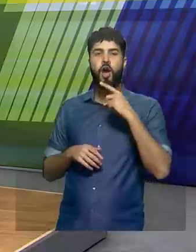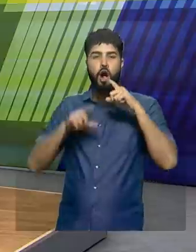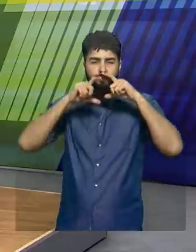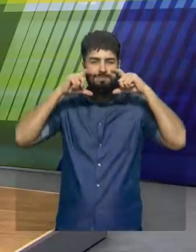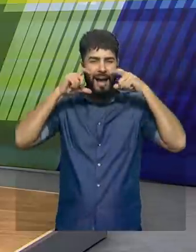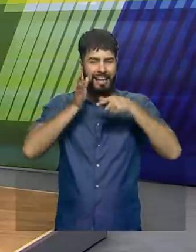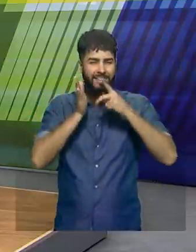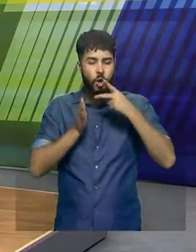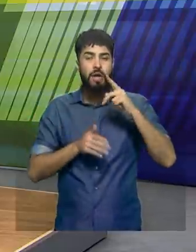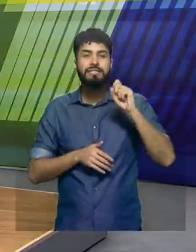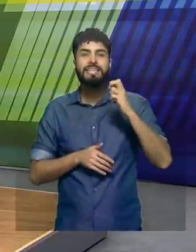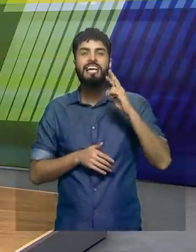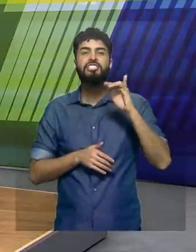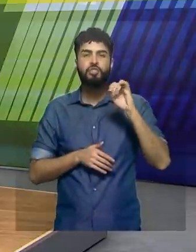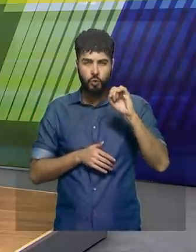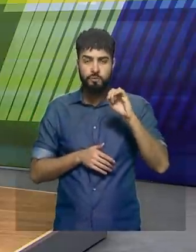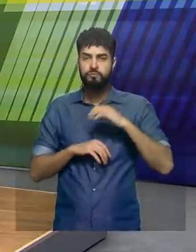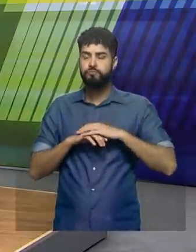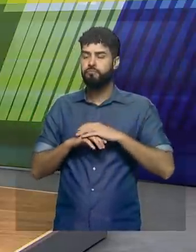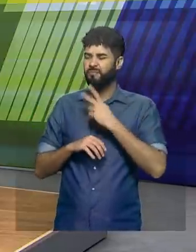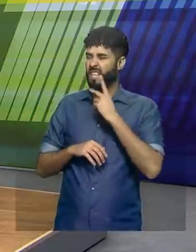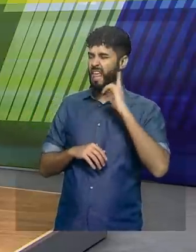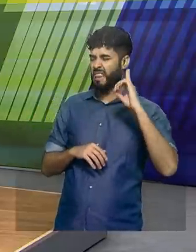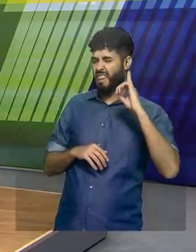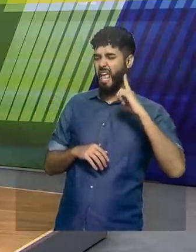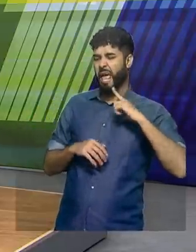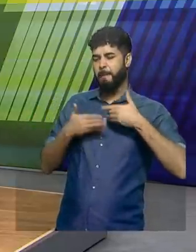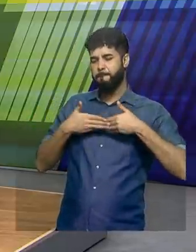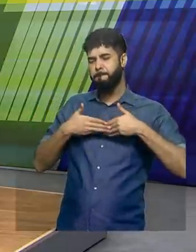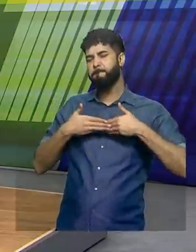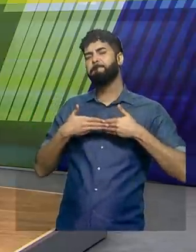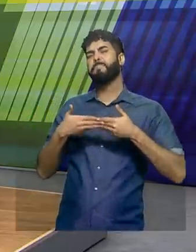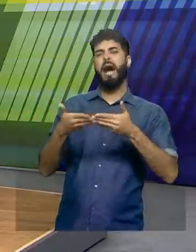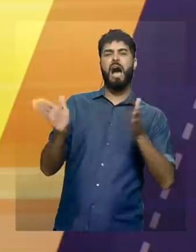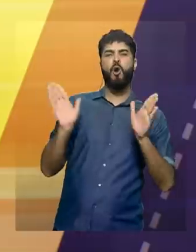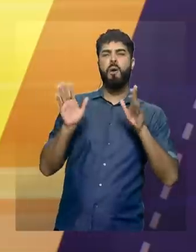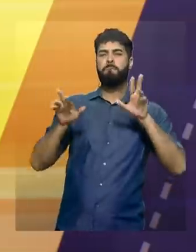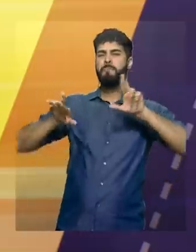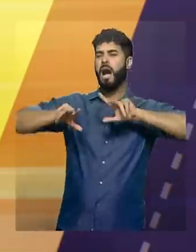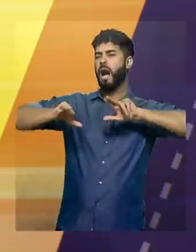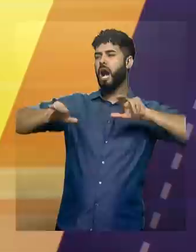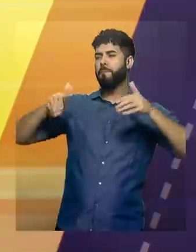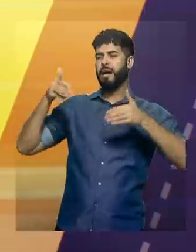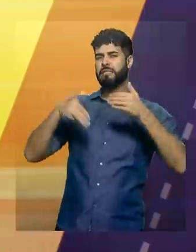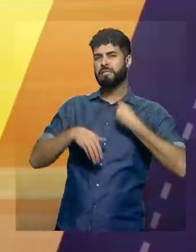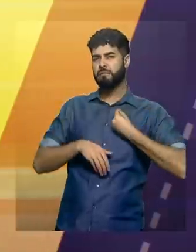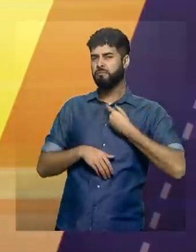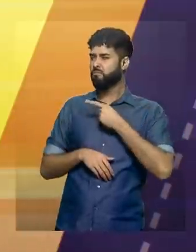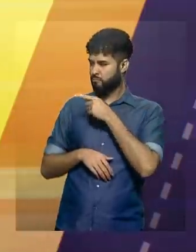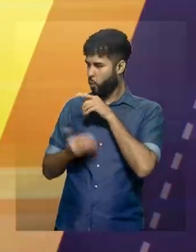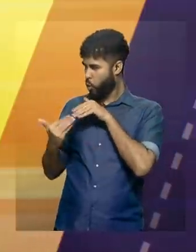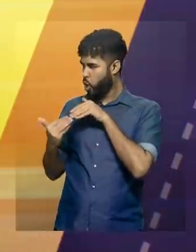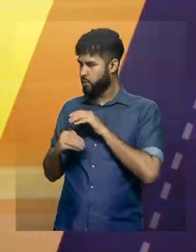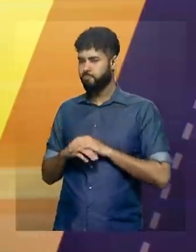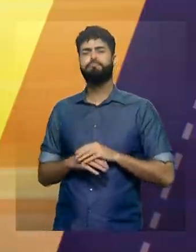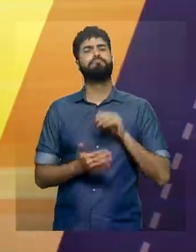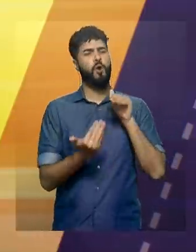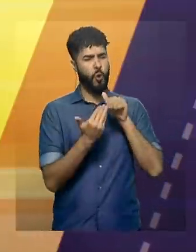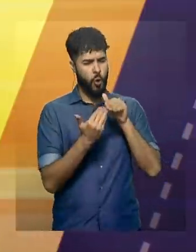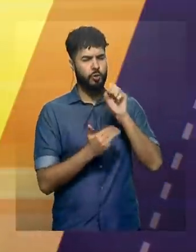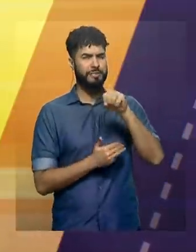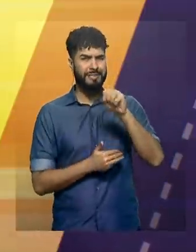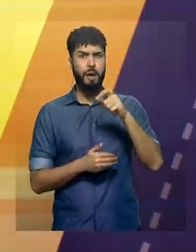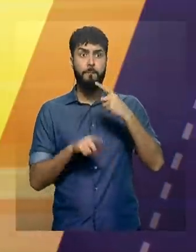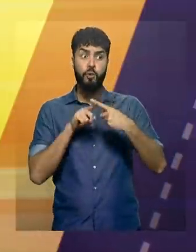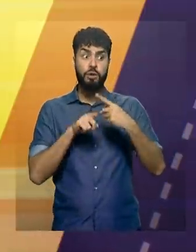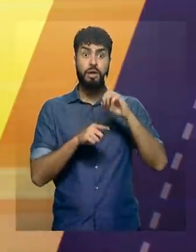seguinte, que a Série D é o campeonato mais democrático. Você concorda? Plenamente. O Bocage está coberto de razão. É muito democrático. É